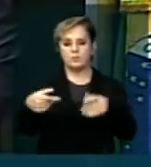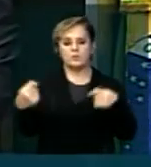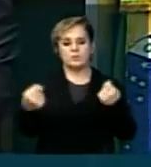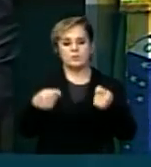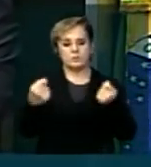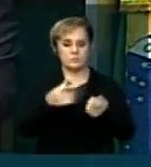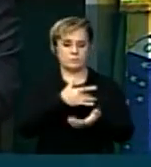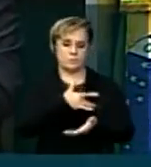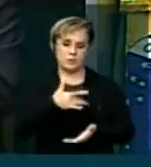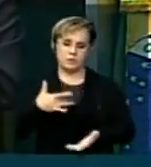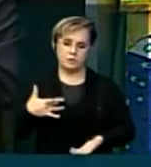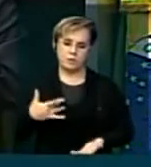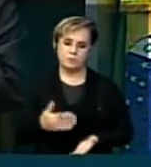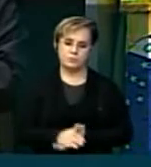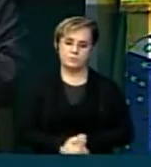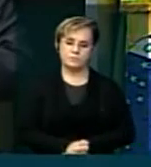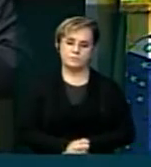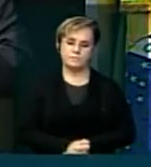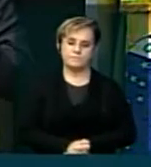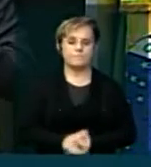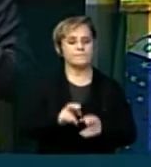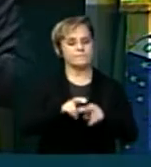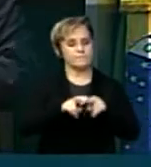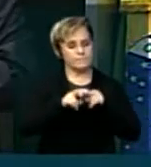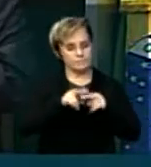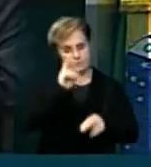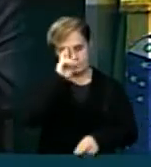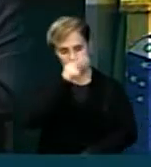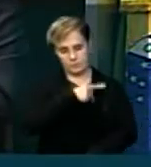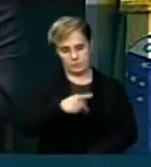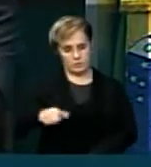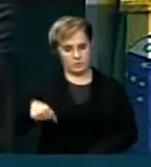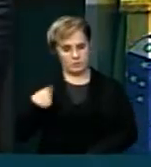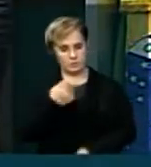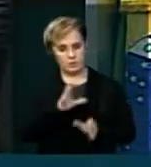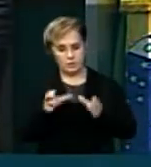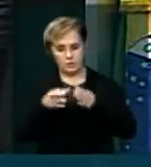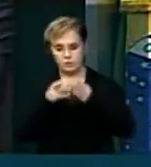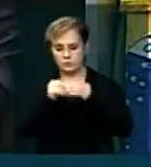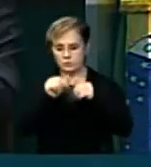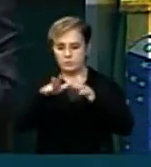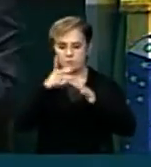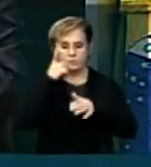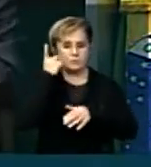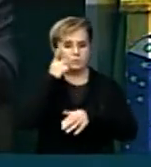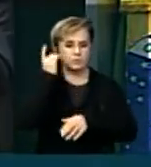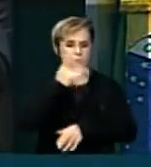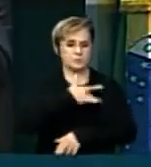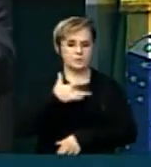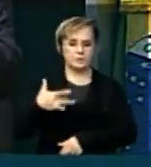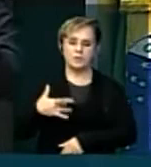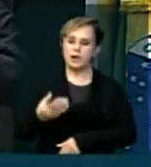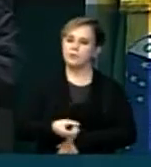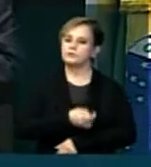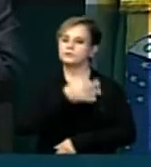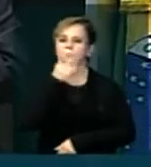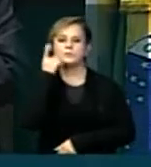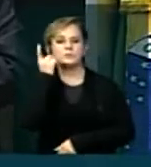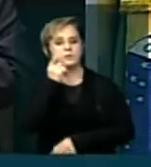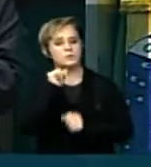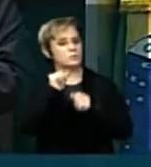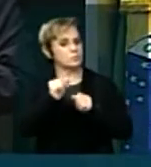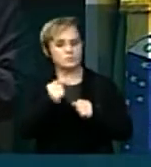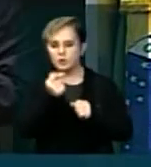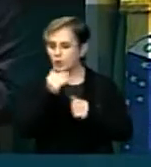para a área de saúde. Por isso, Senhor Presidente, a nossa frente parlamentar de saúde, vários deputados da casa, por dizer praticamente a